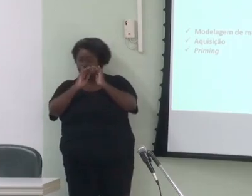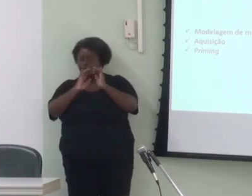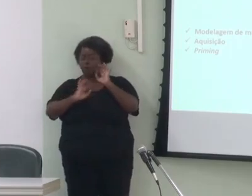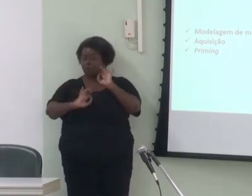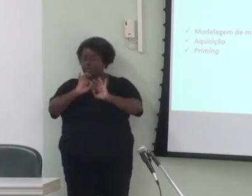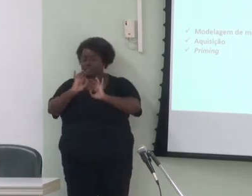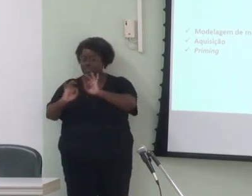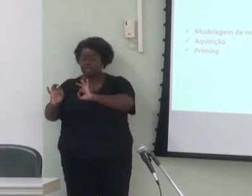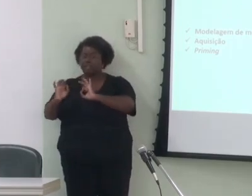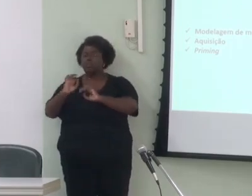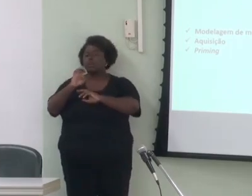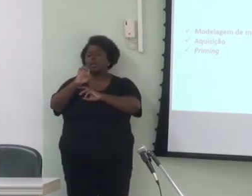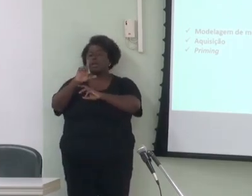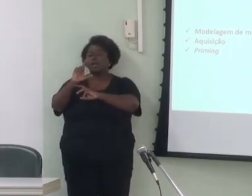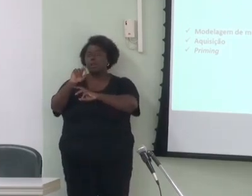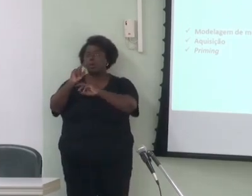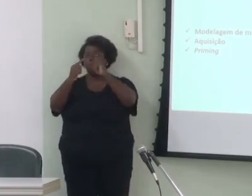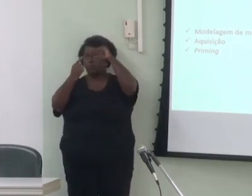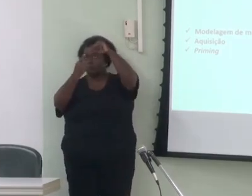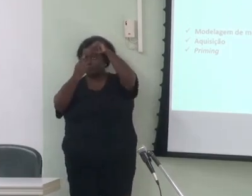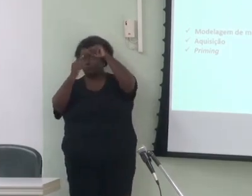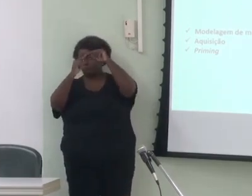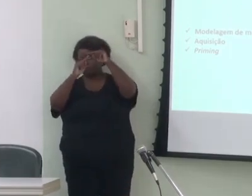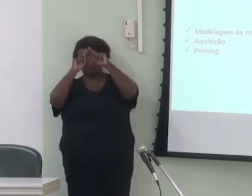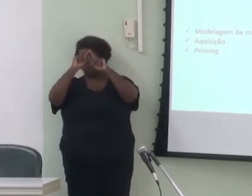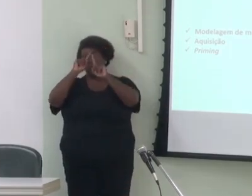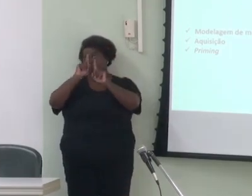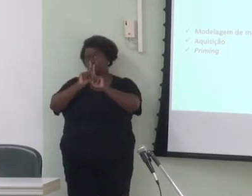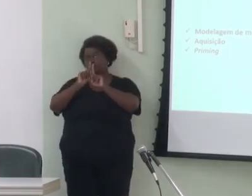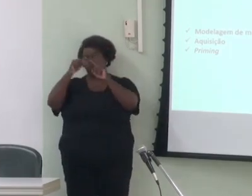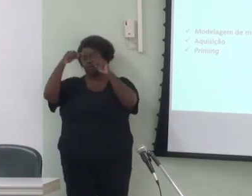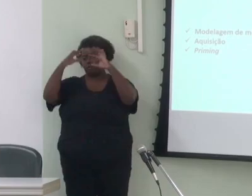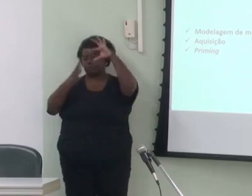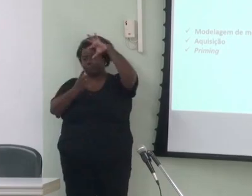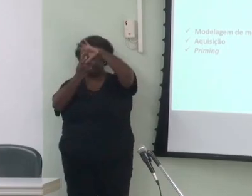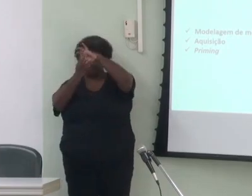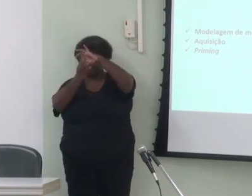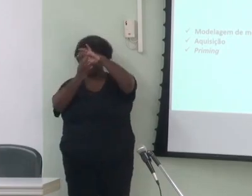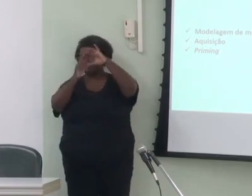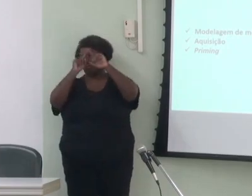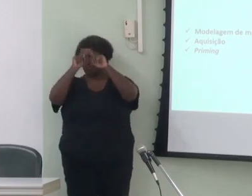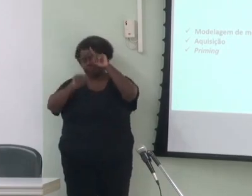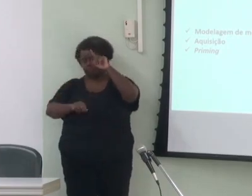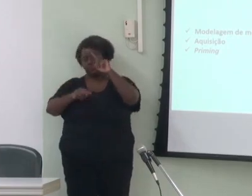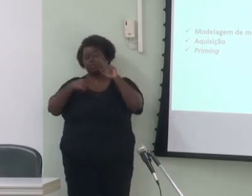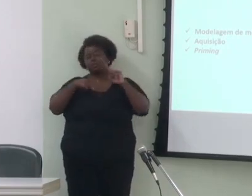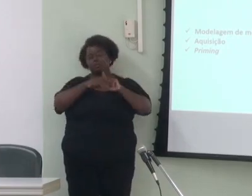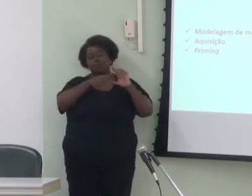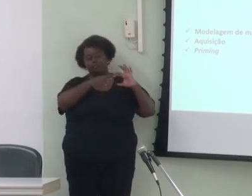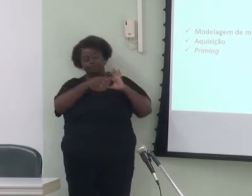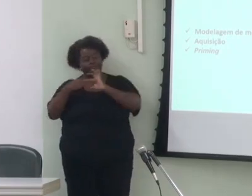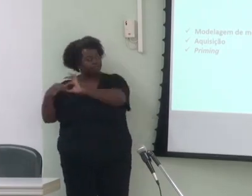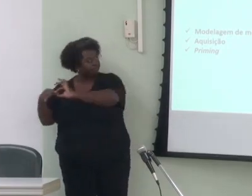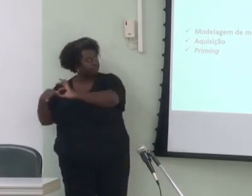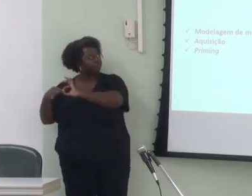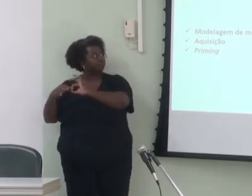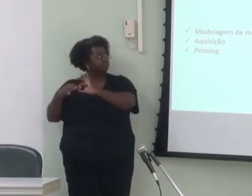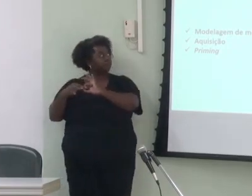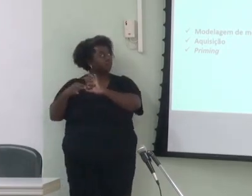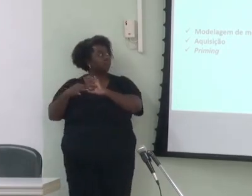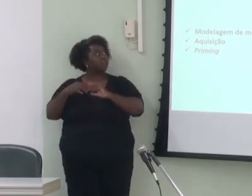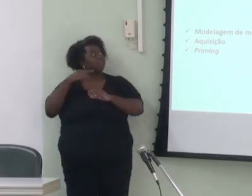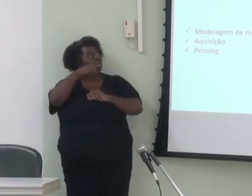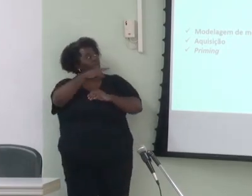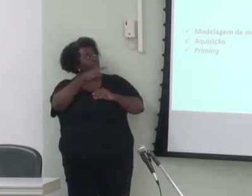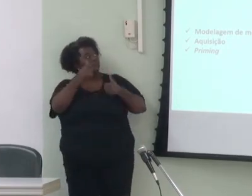verticais e horizontais a modelagem da mudança diacrônica já que a competição entre construções pode levar a mudanças na